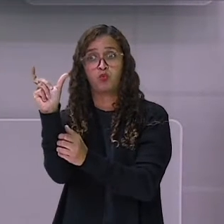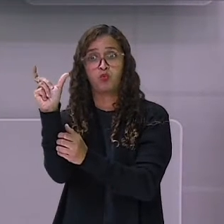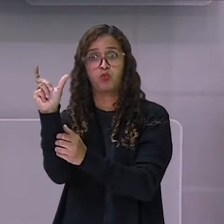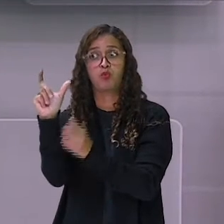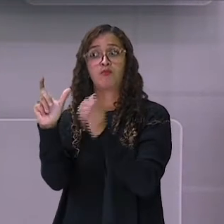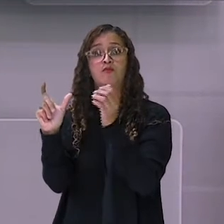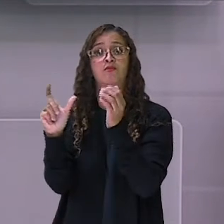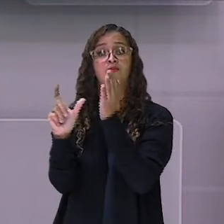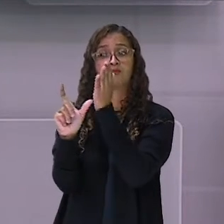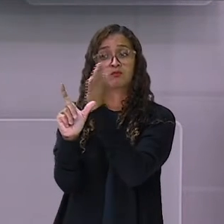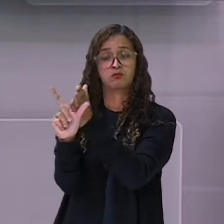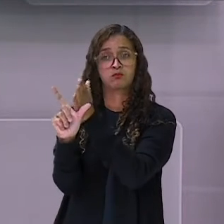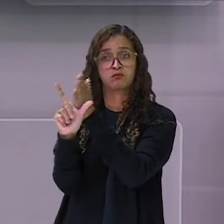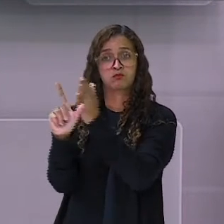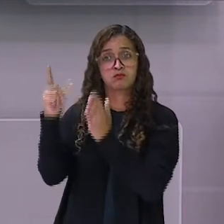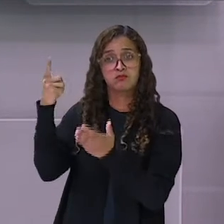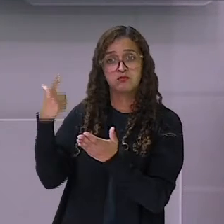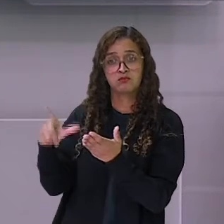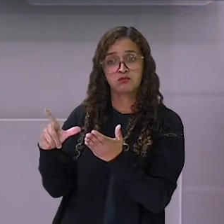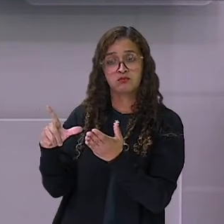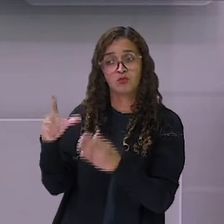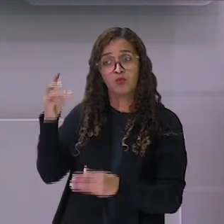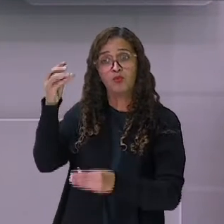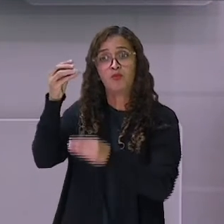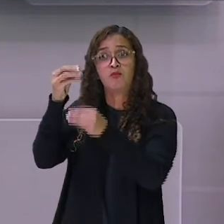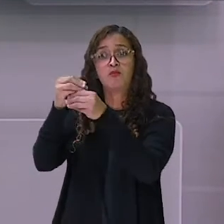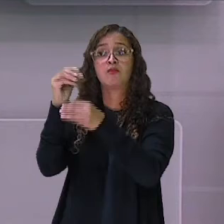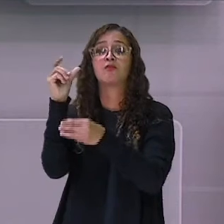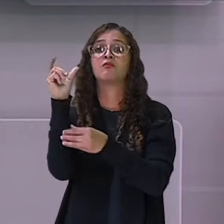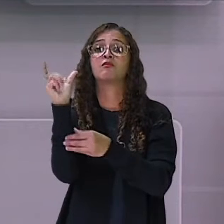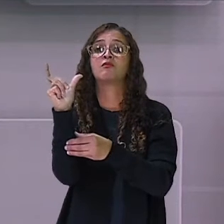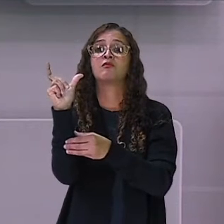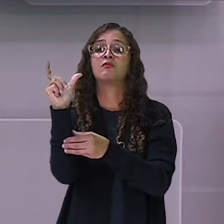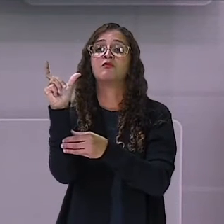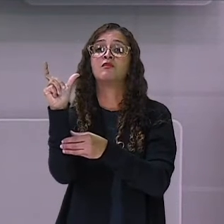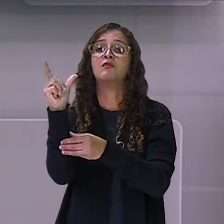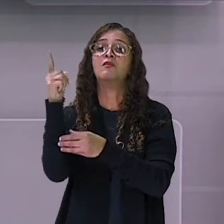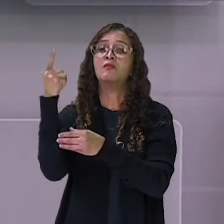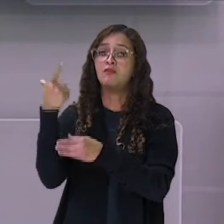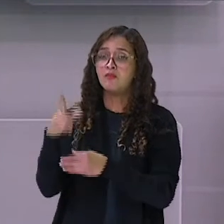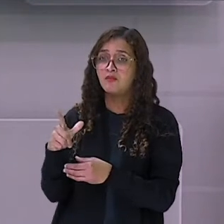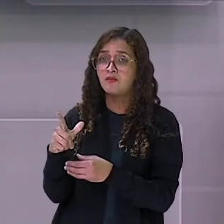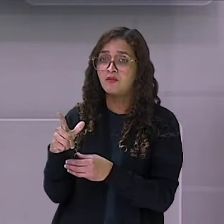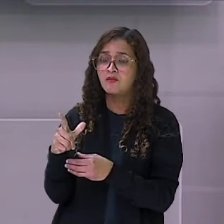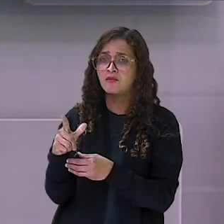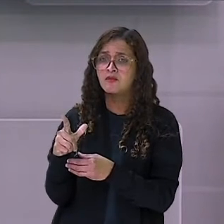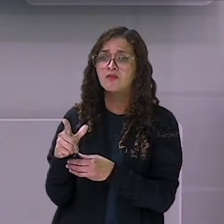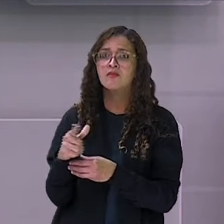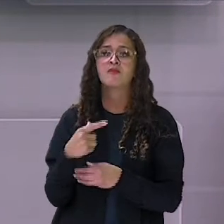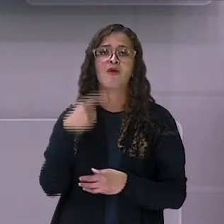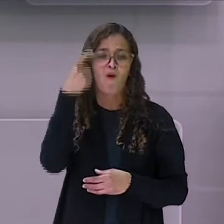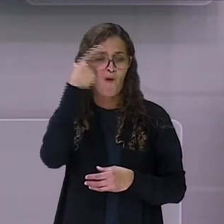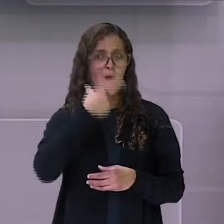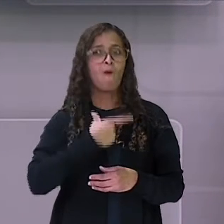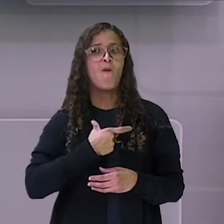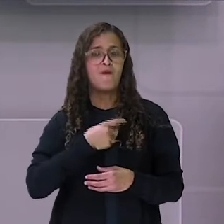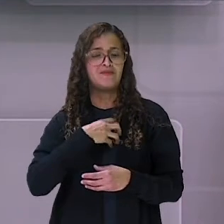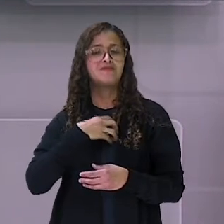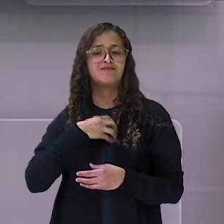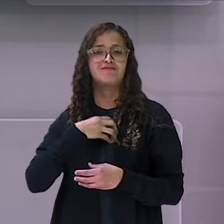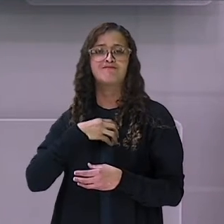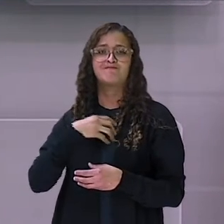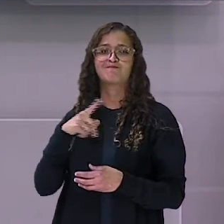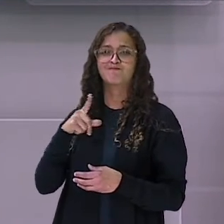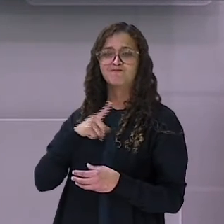pedaço e formar outra palavra? Eu acho que tem como. Você